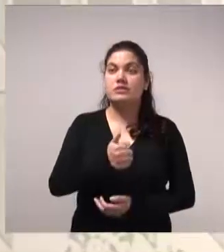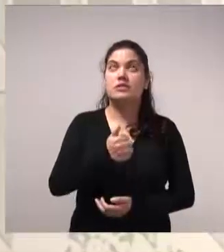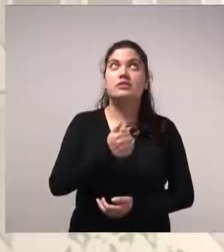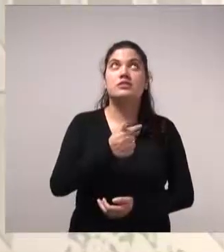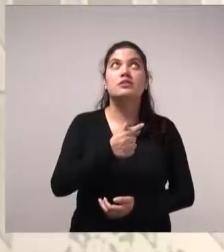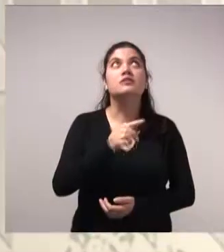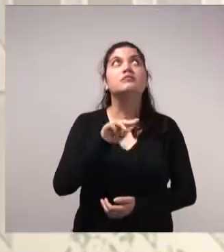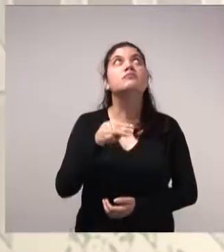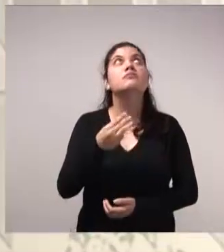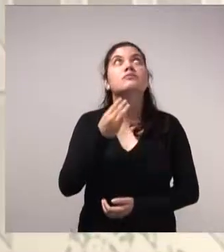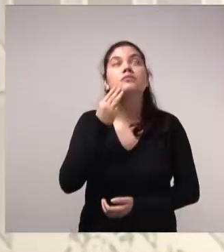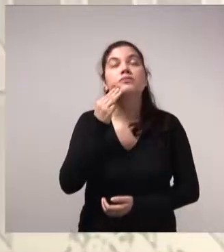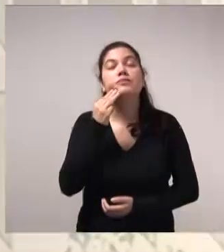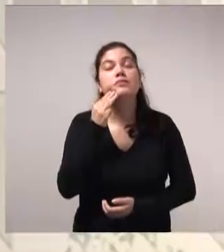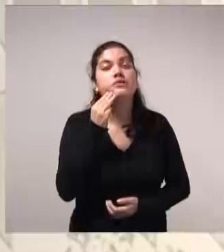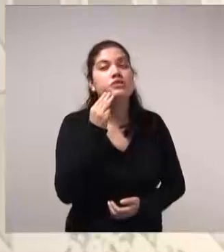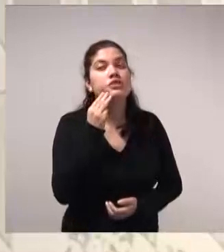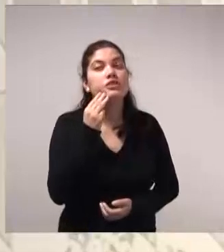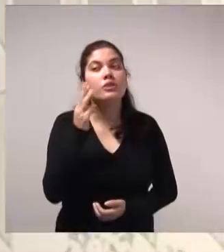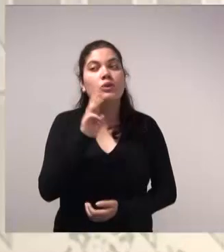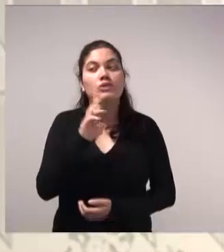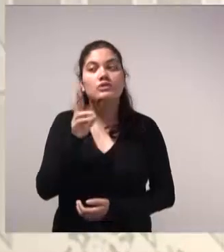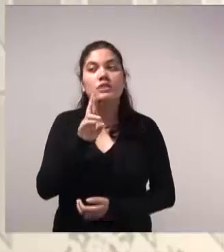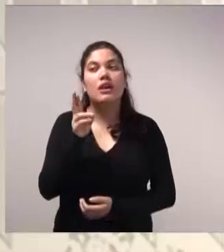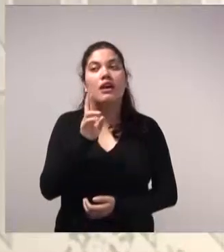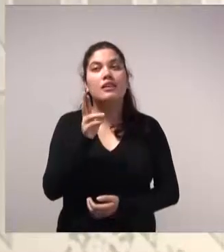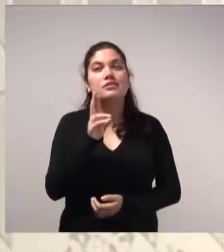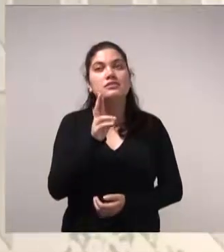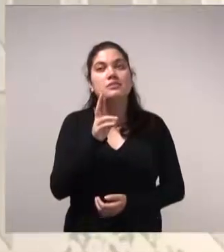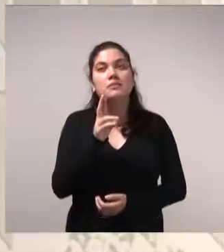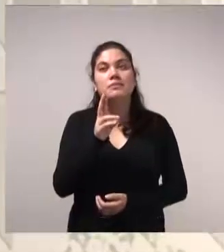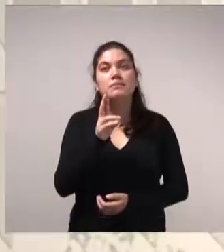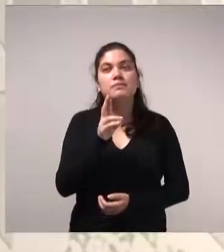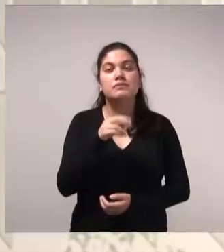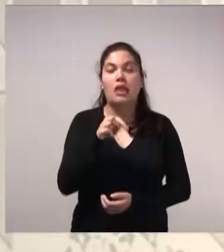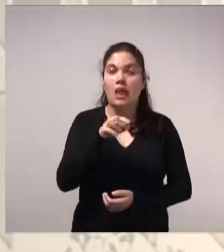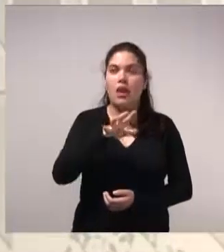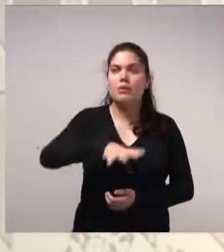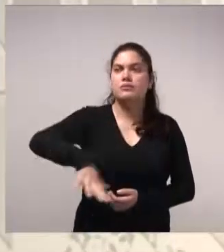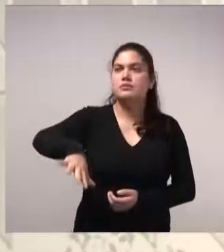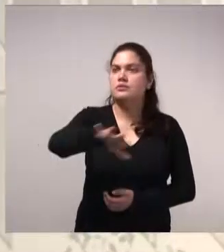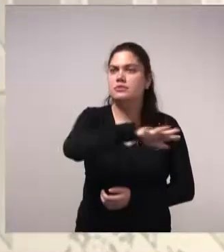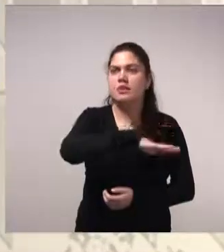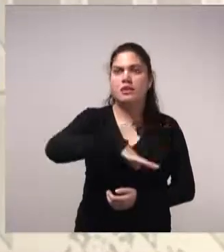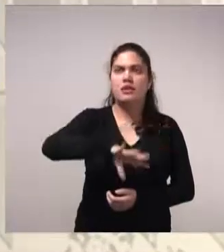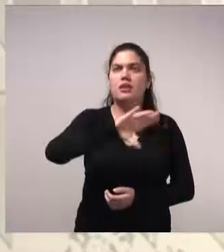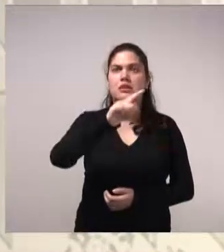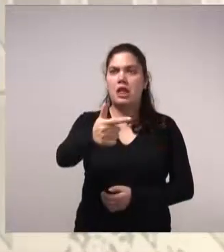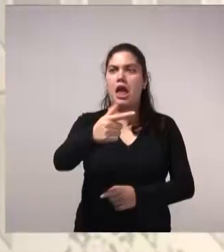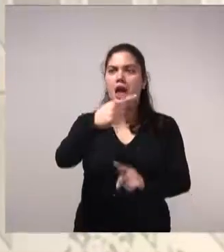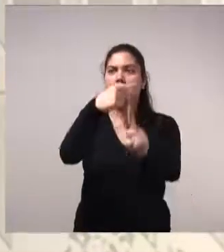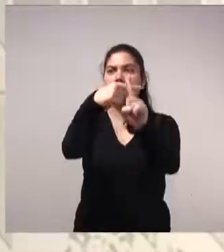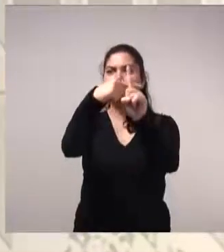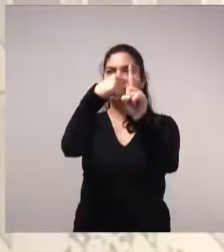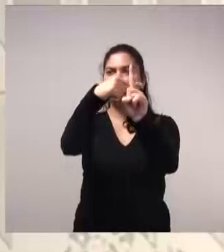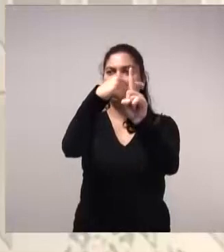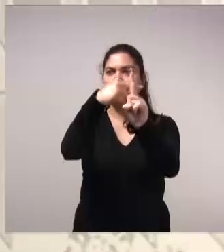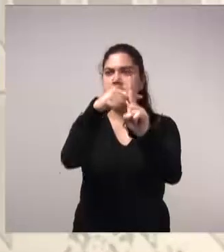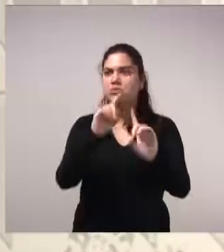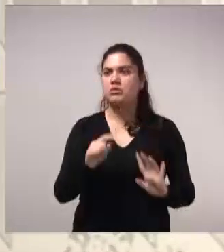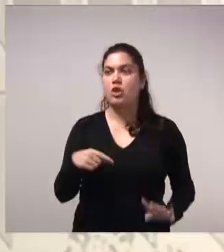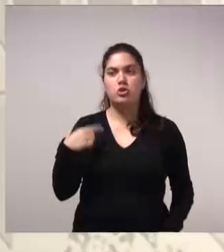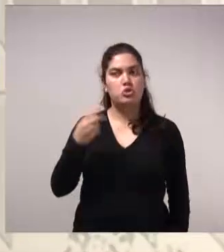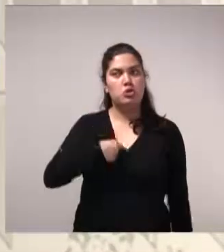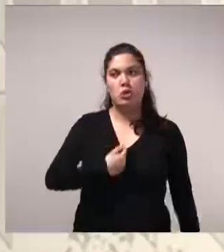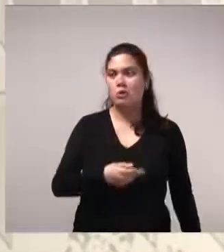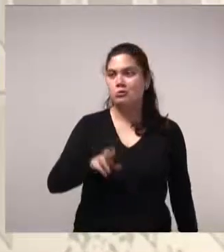de reais. Quase 18 milhões de reais. Evidentemente que um cenário extremamente otimista. A gente nunca vai conseguir